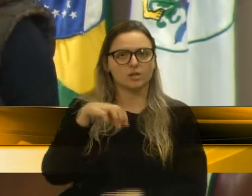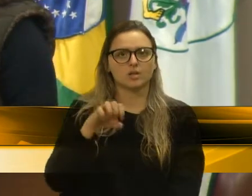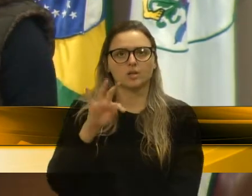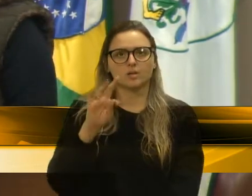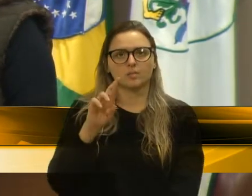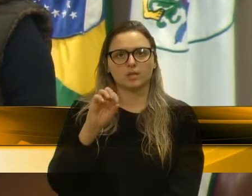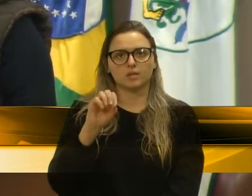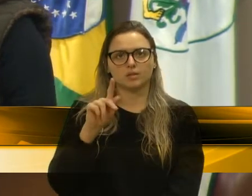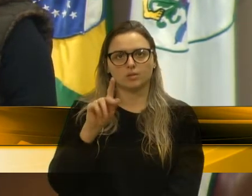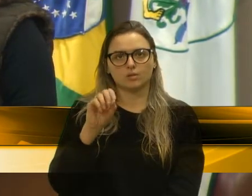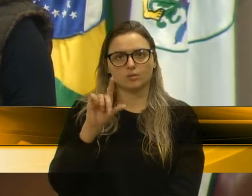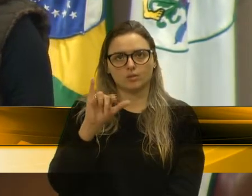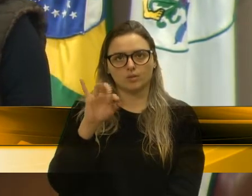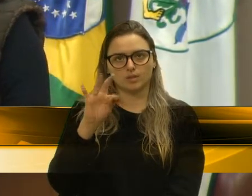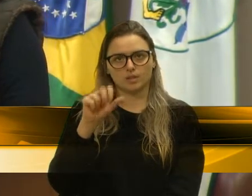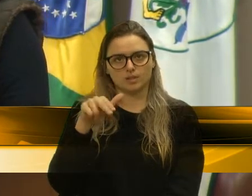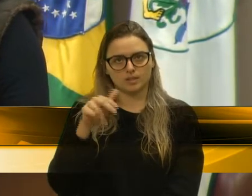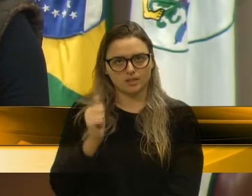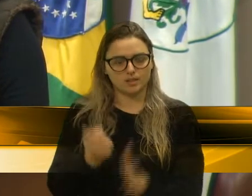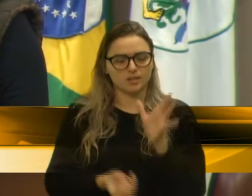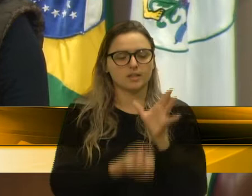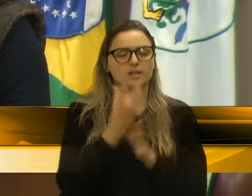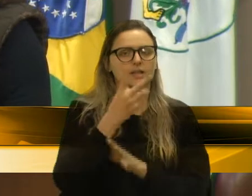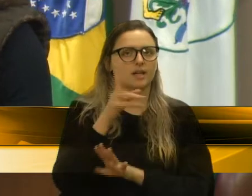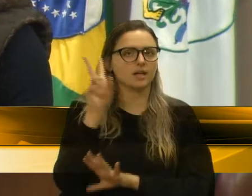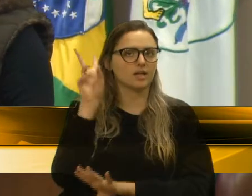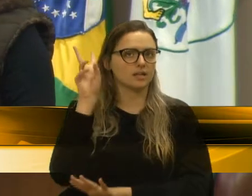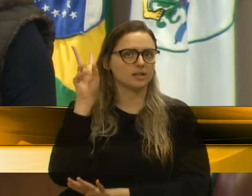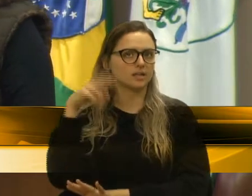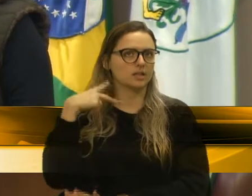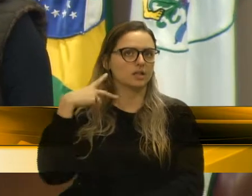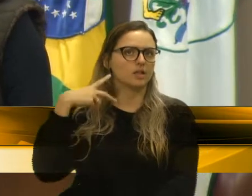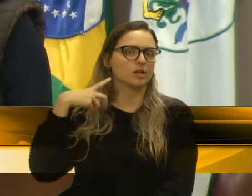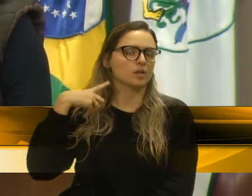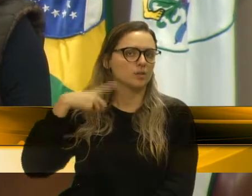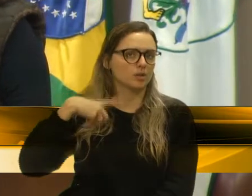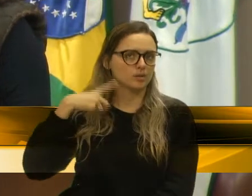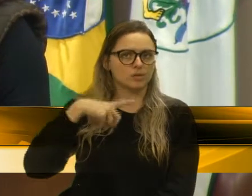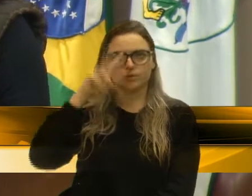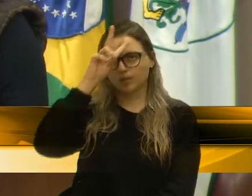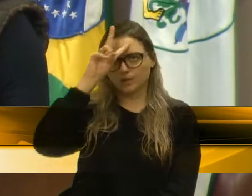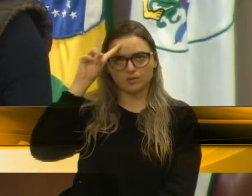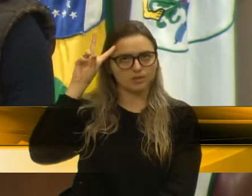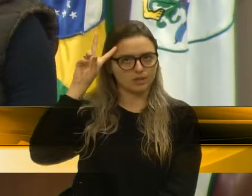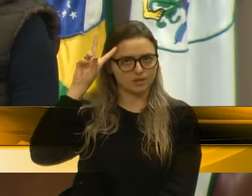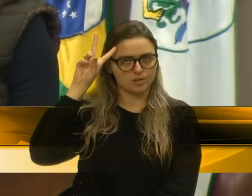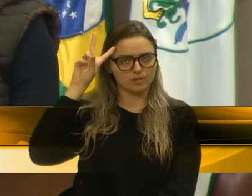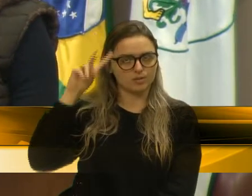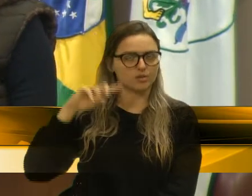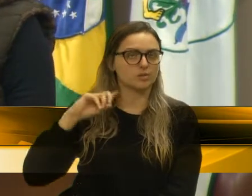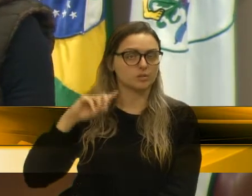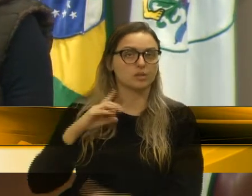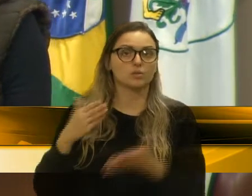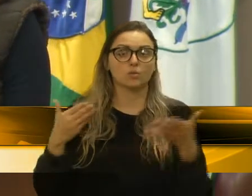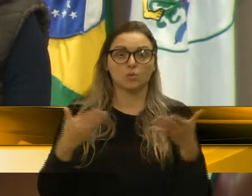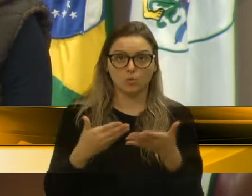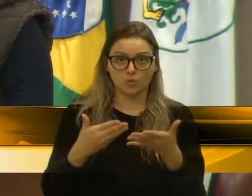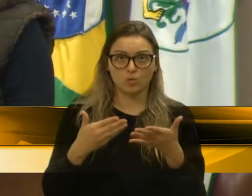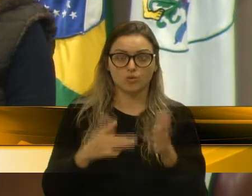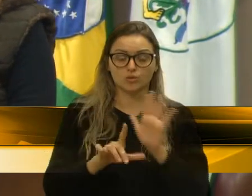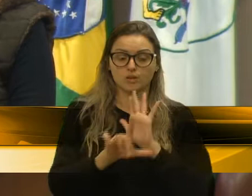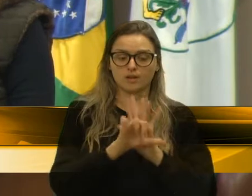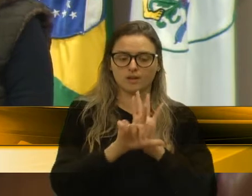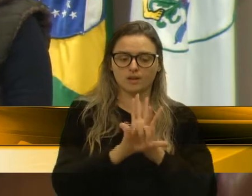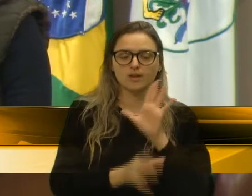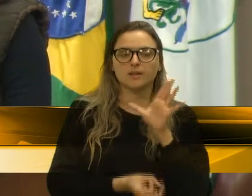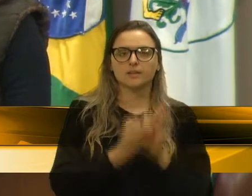Serra Gaúcha, lei de autoria do, então, deputado Vinícius Ribeiro. Hoje, essa lei, então, que cria a região